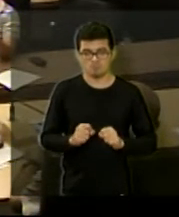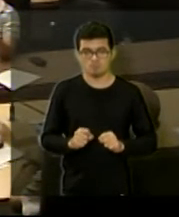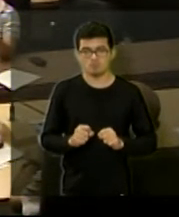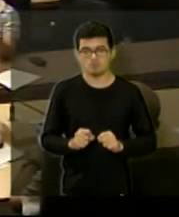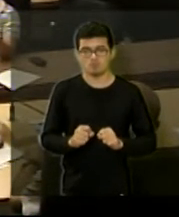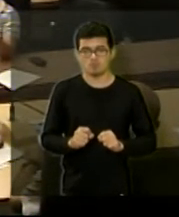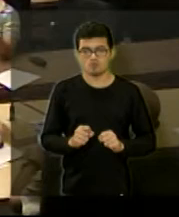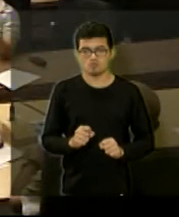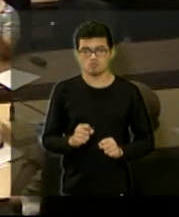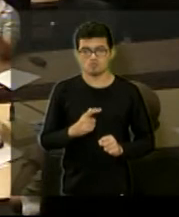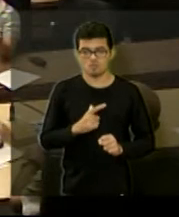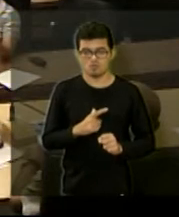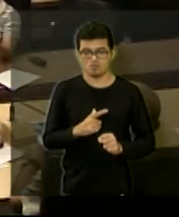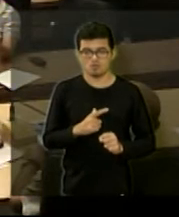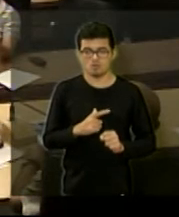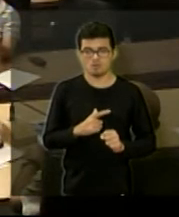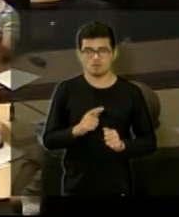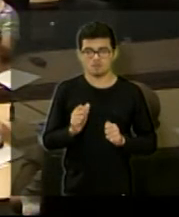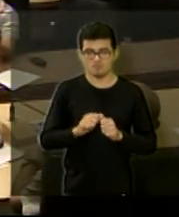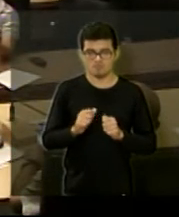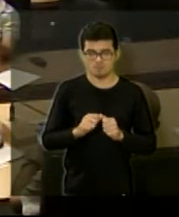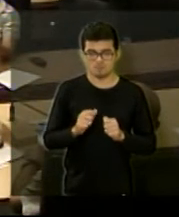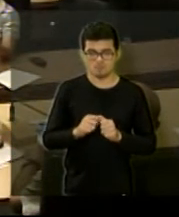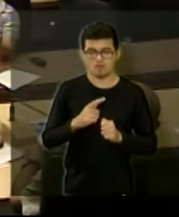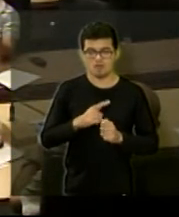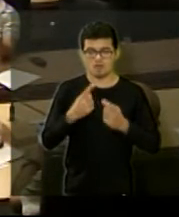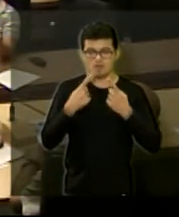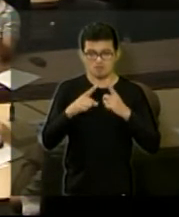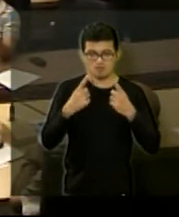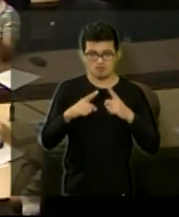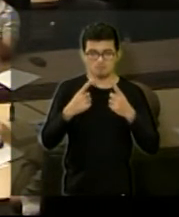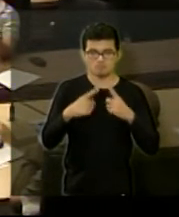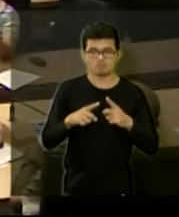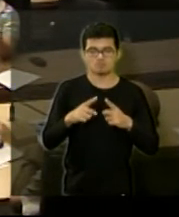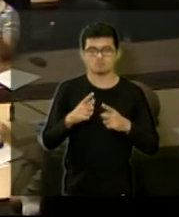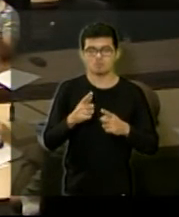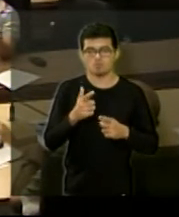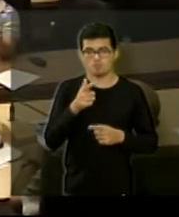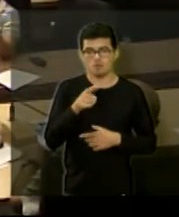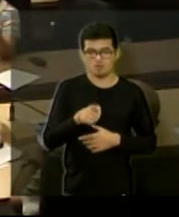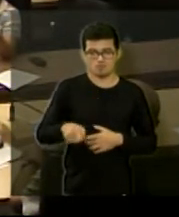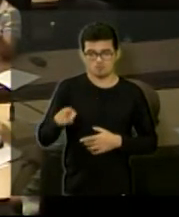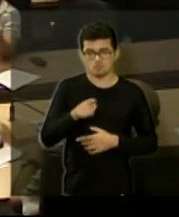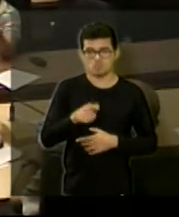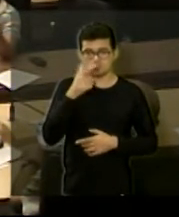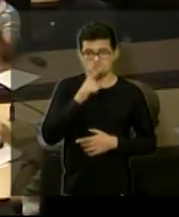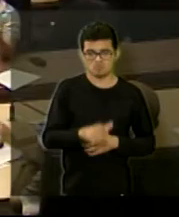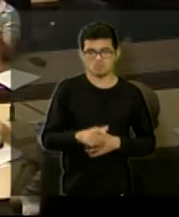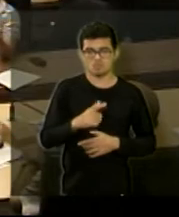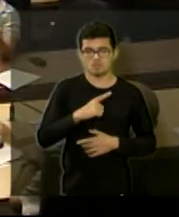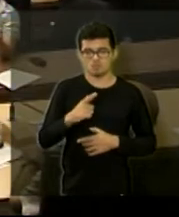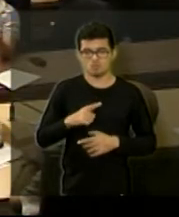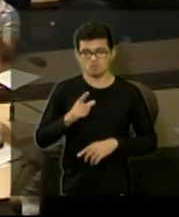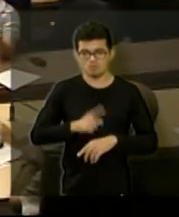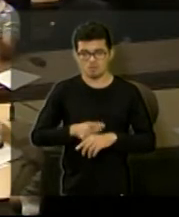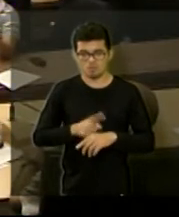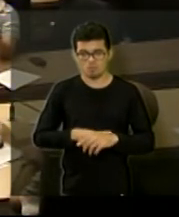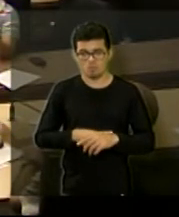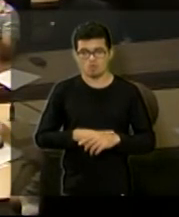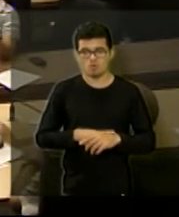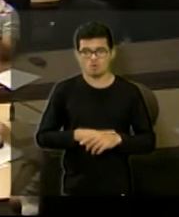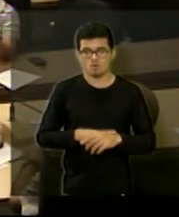sentido de fazer a reclamação para que vocês pudessem num espaço menor de tempo